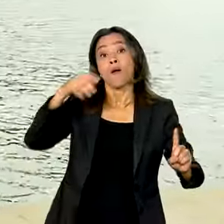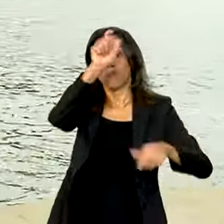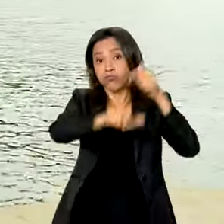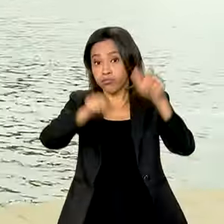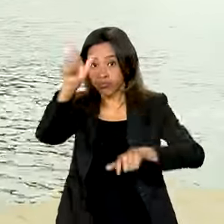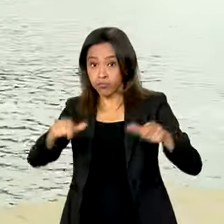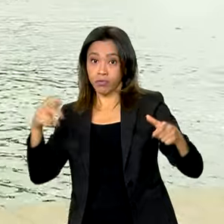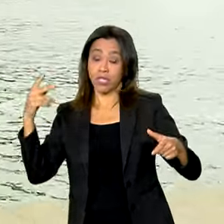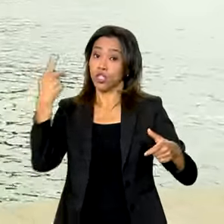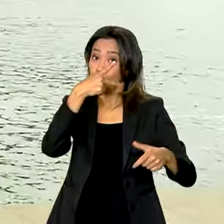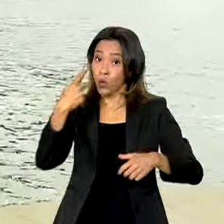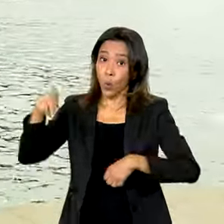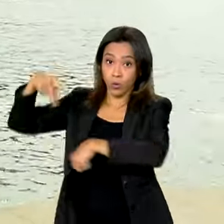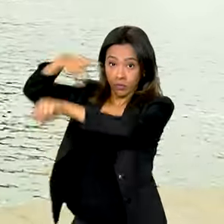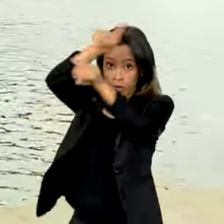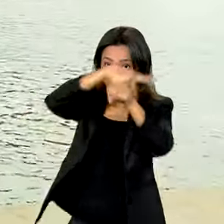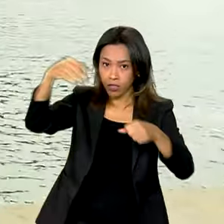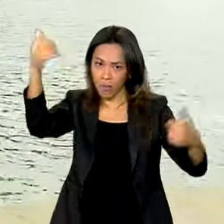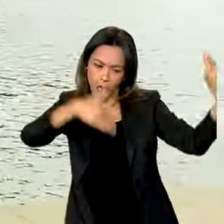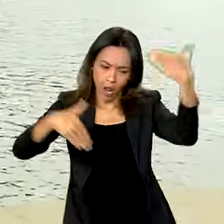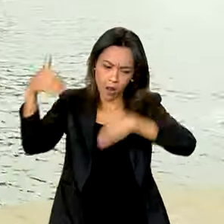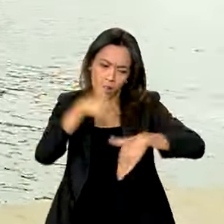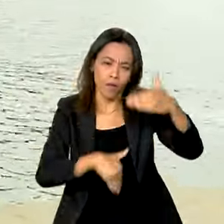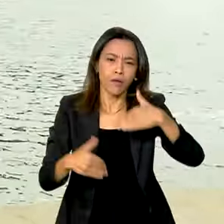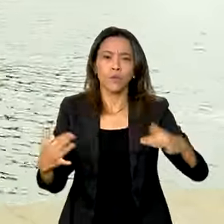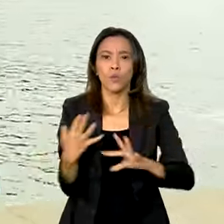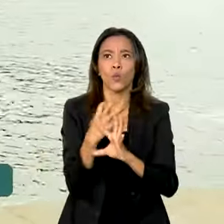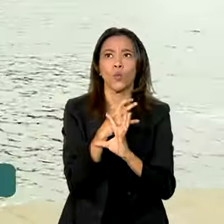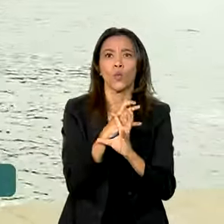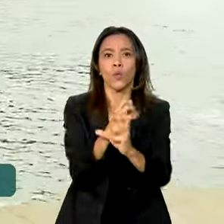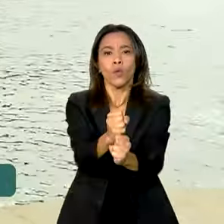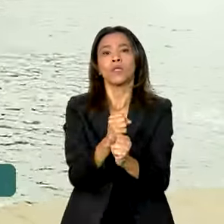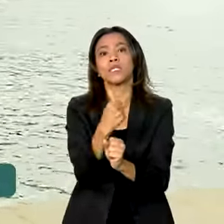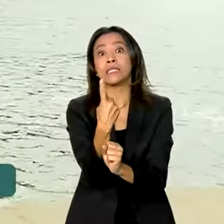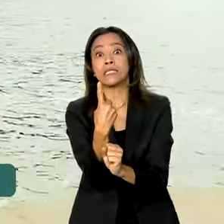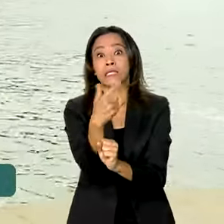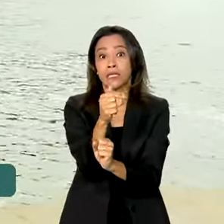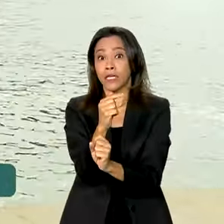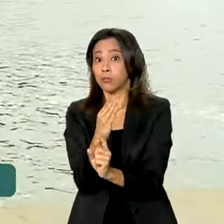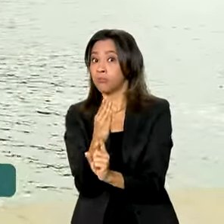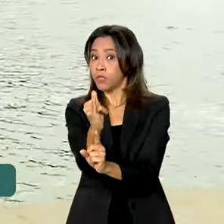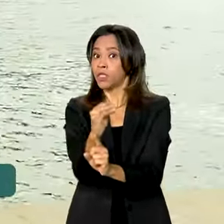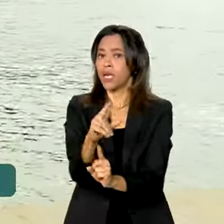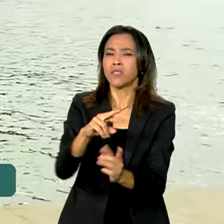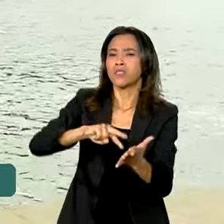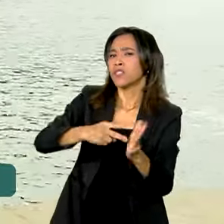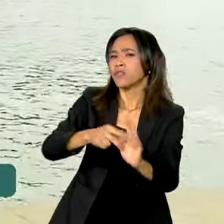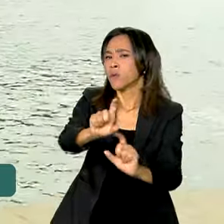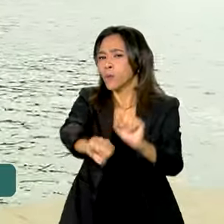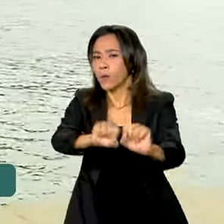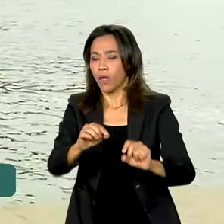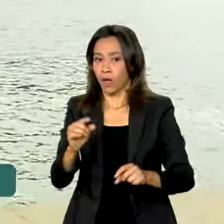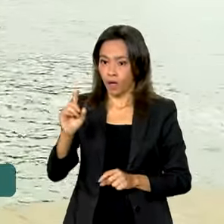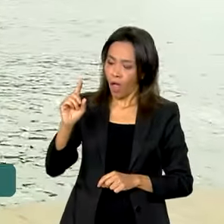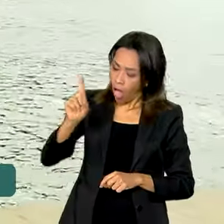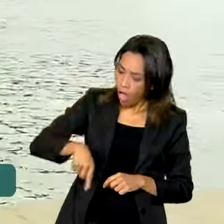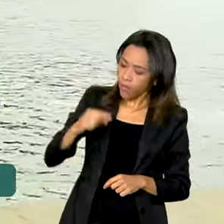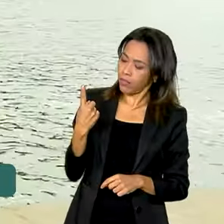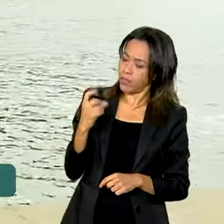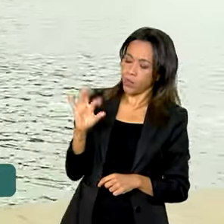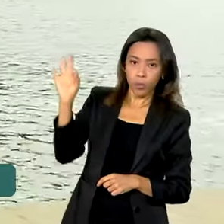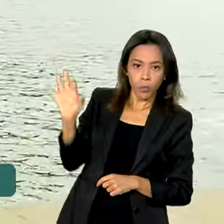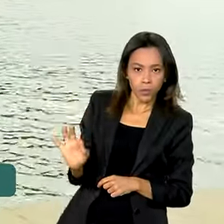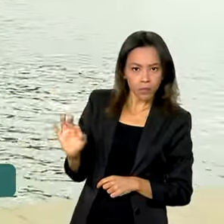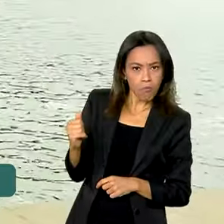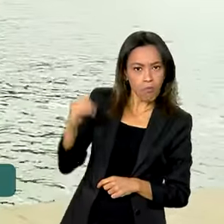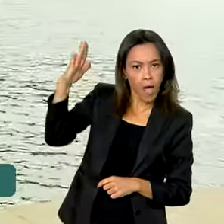fizeram circular no Brasil mais de 17 bilhões de reais. Isso representa quase 18% a mais